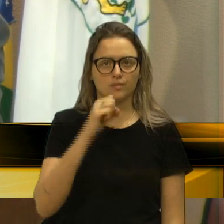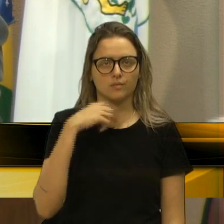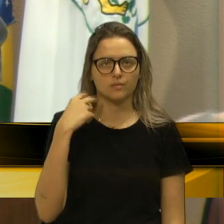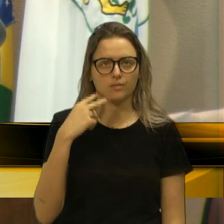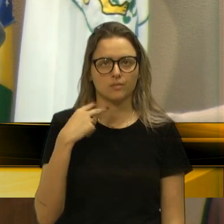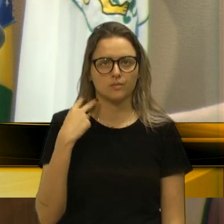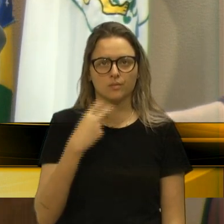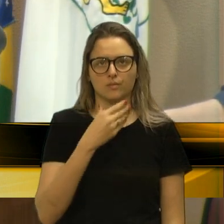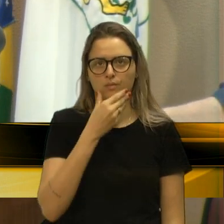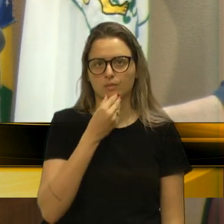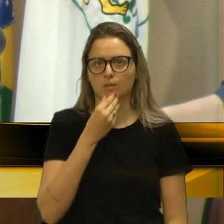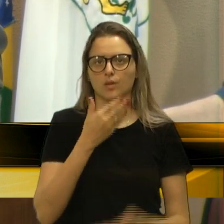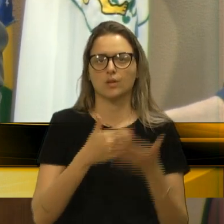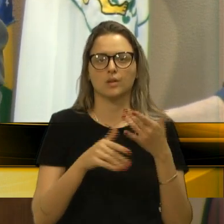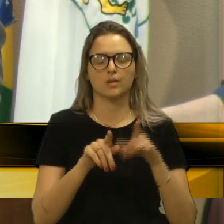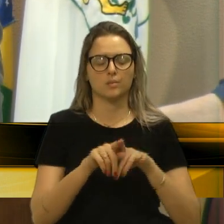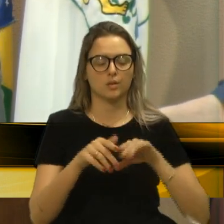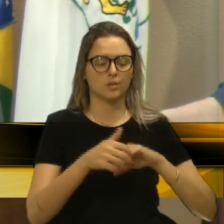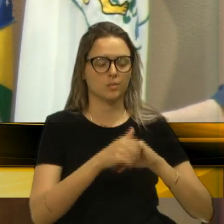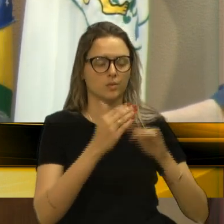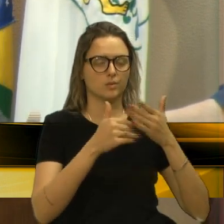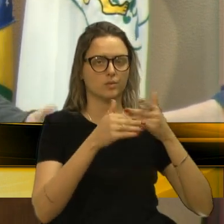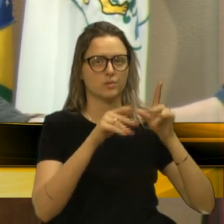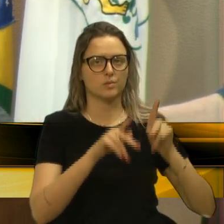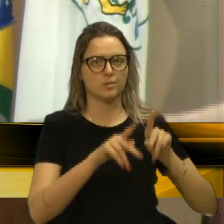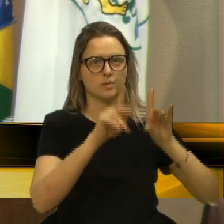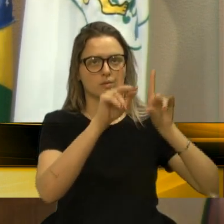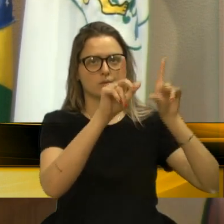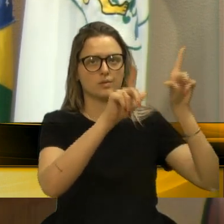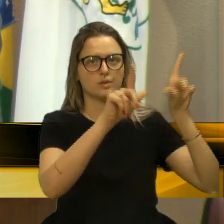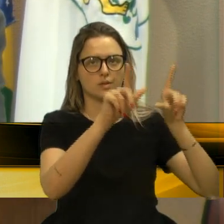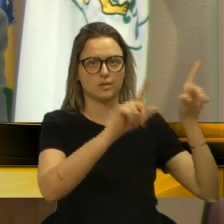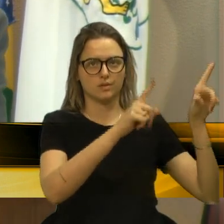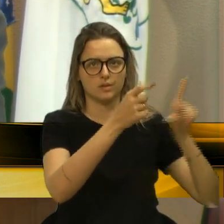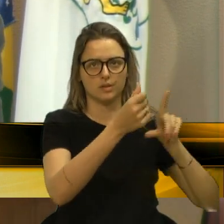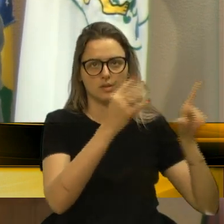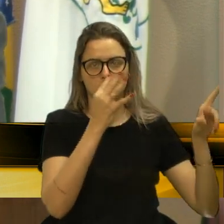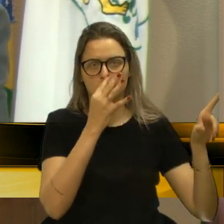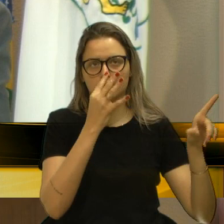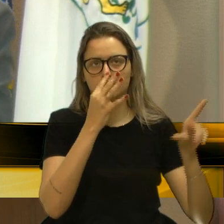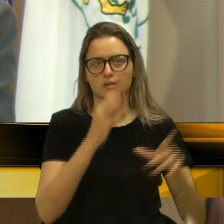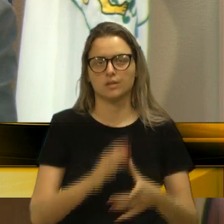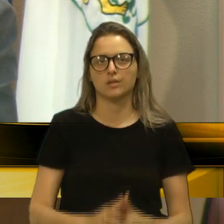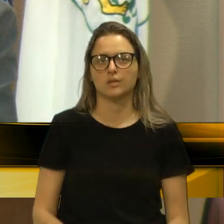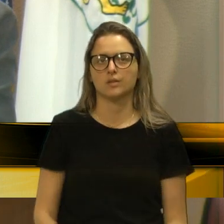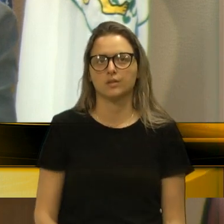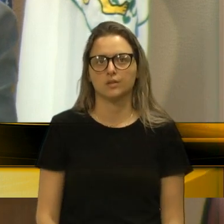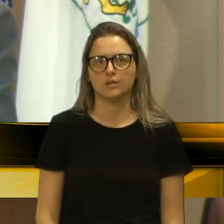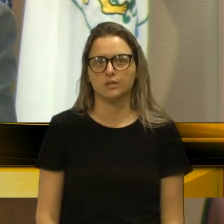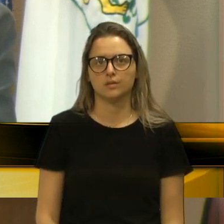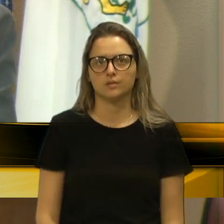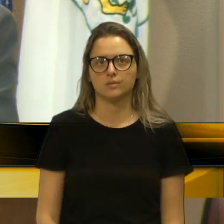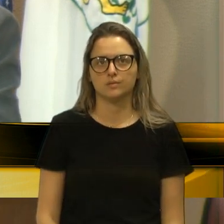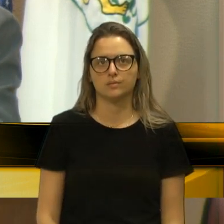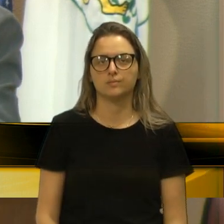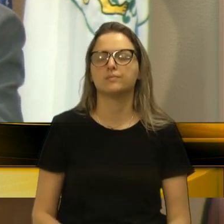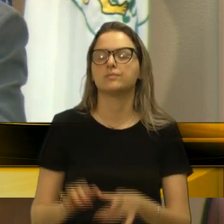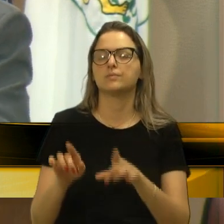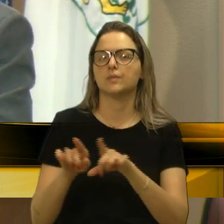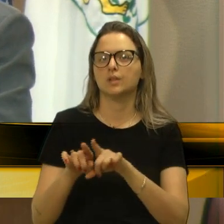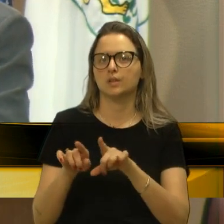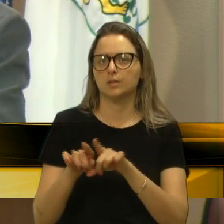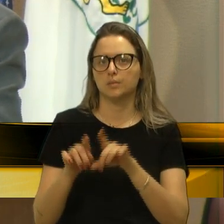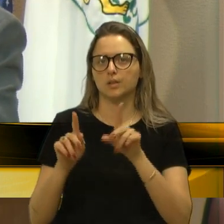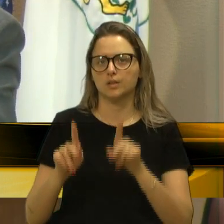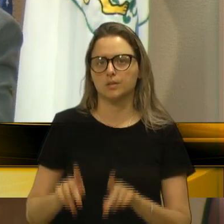cumprimentos a quem nos assiste através da TV Câmara, canal 16, e as pessoas